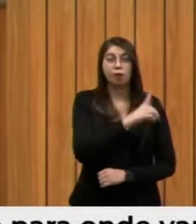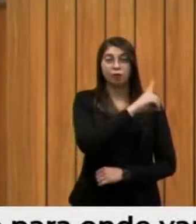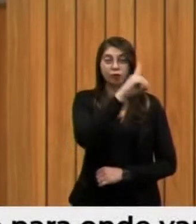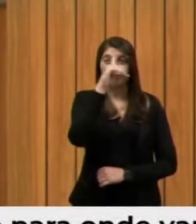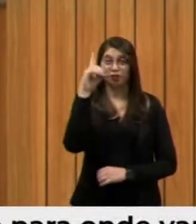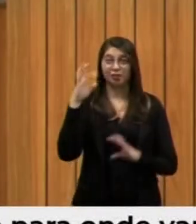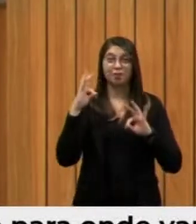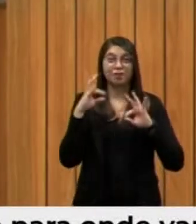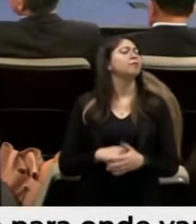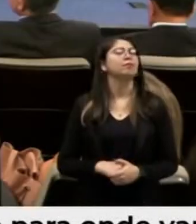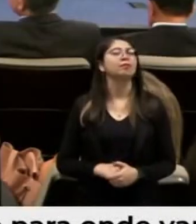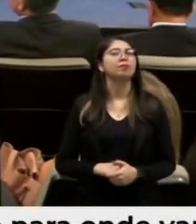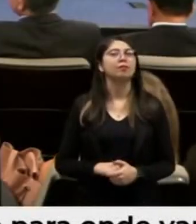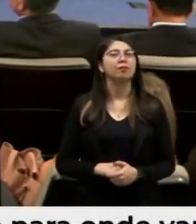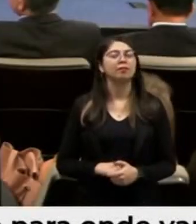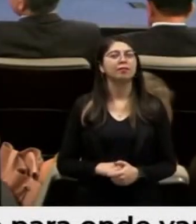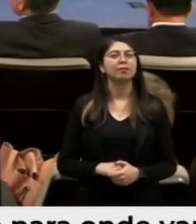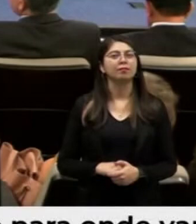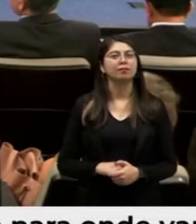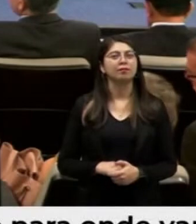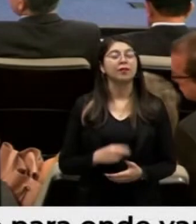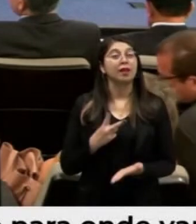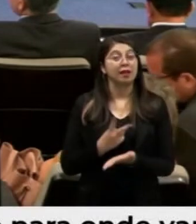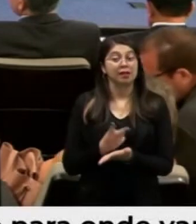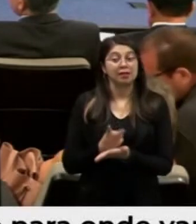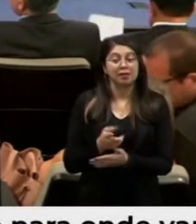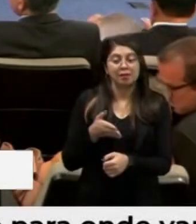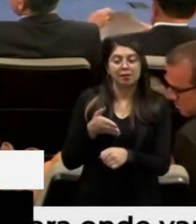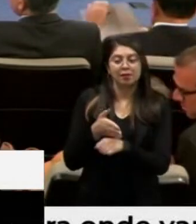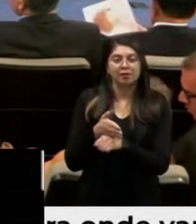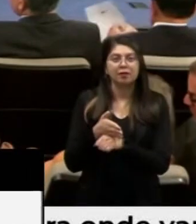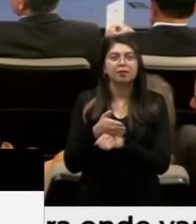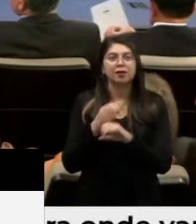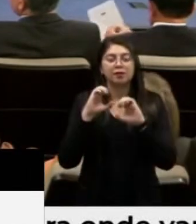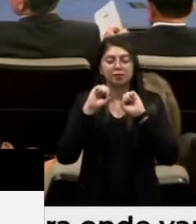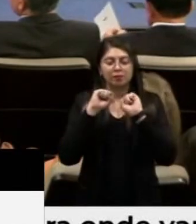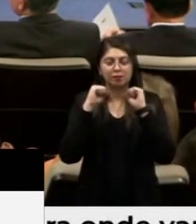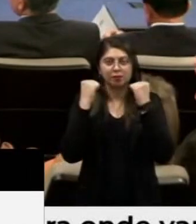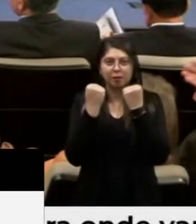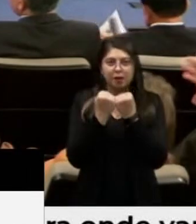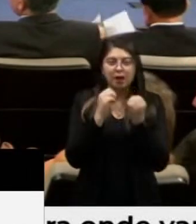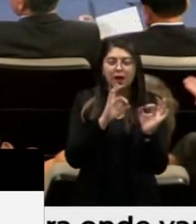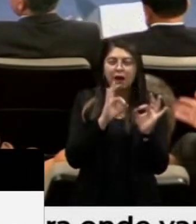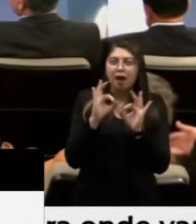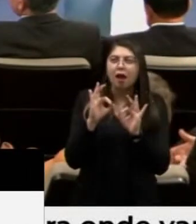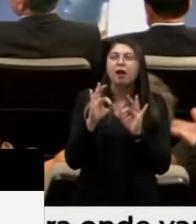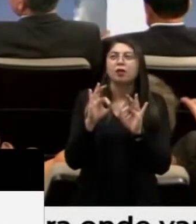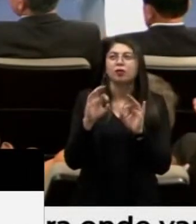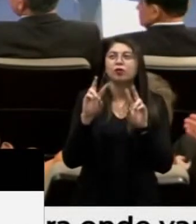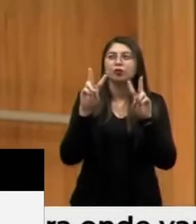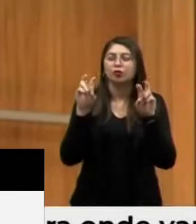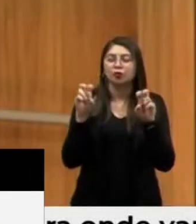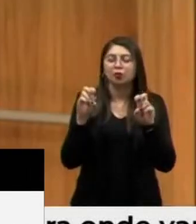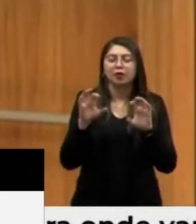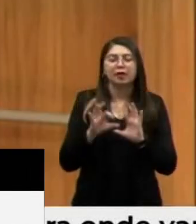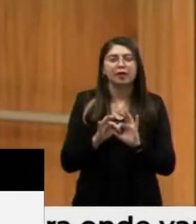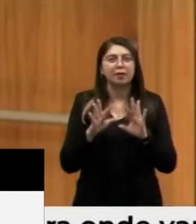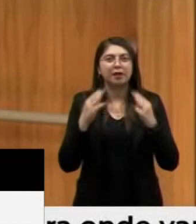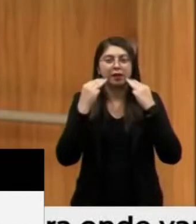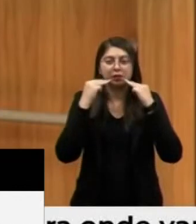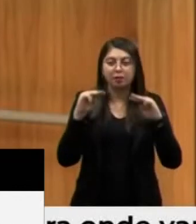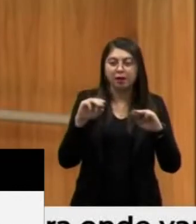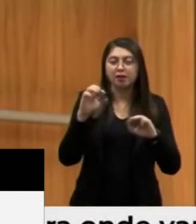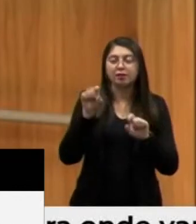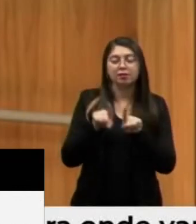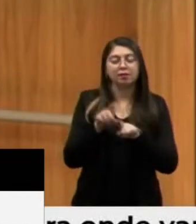democracia e imprensa. Cada vez que eu vejo um seminário sobre liberdade de imprensa e judiciário, eu vejo o quanto isso é